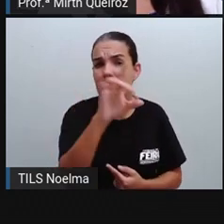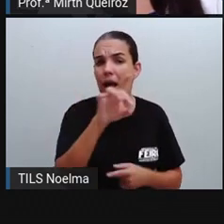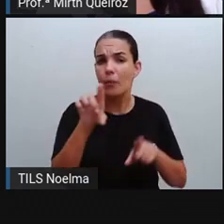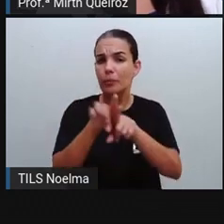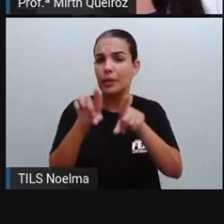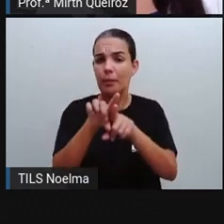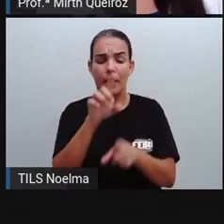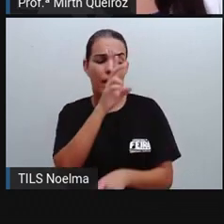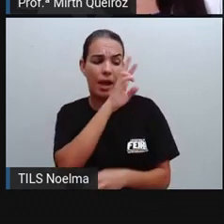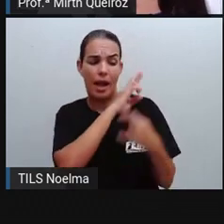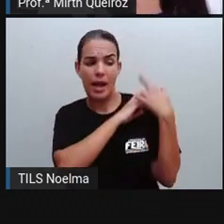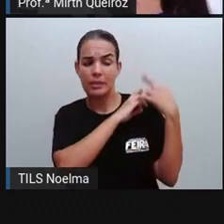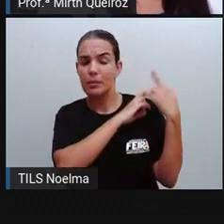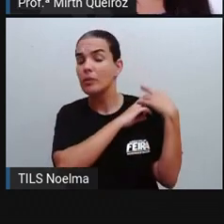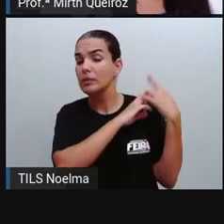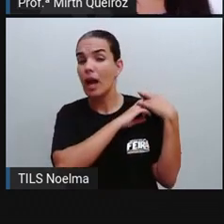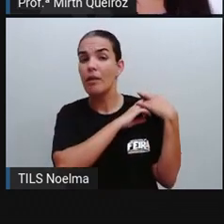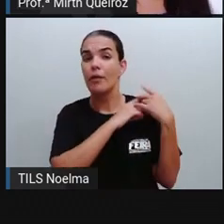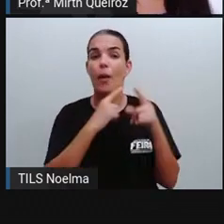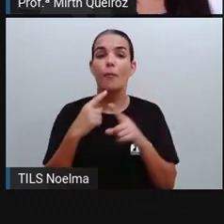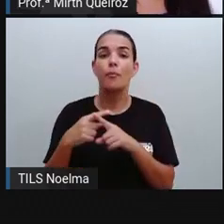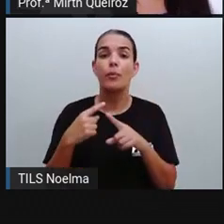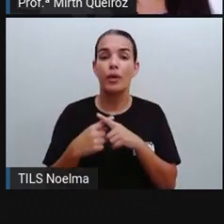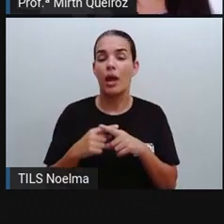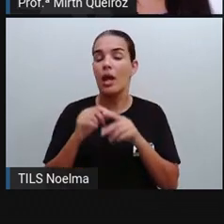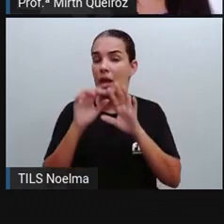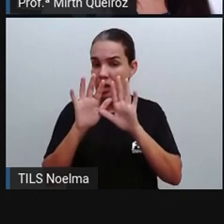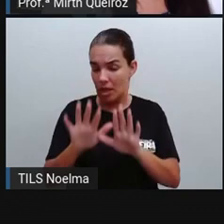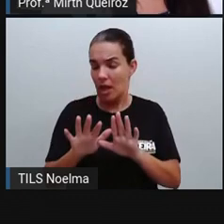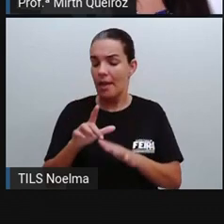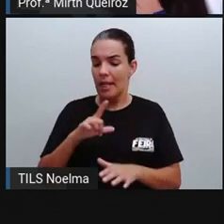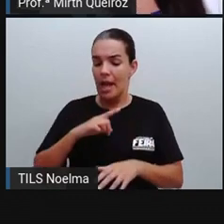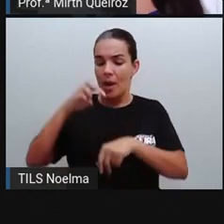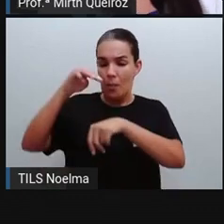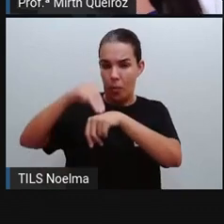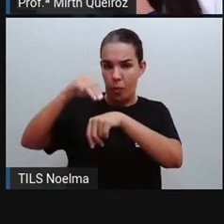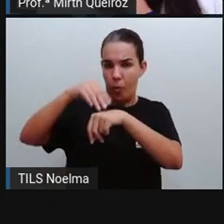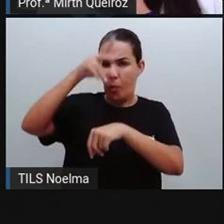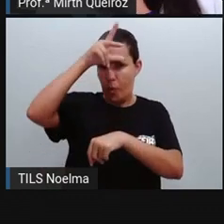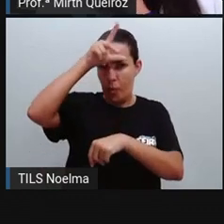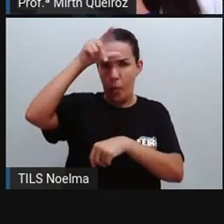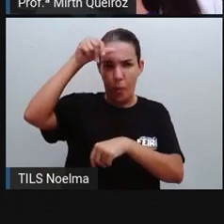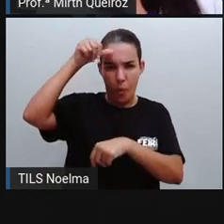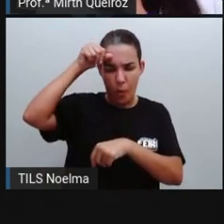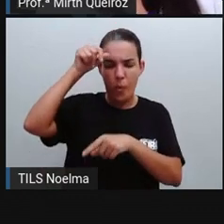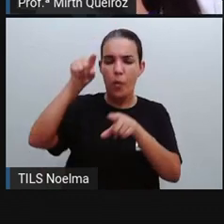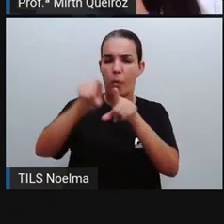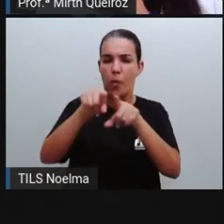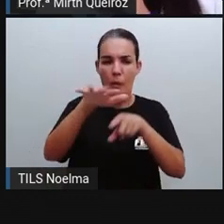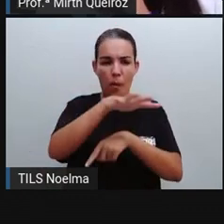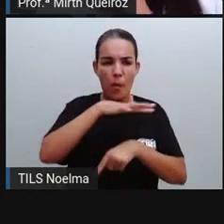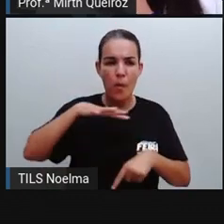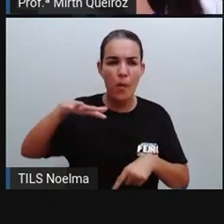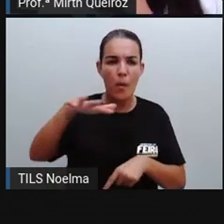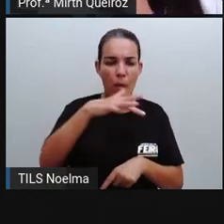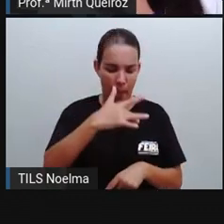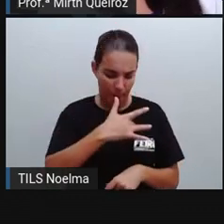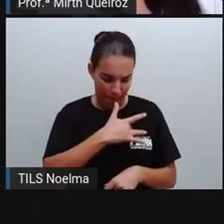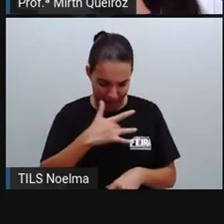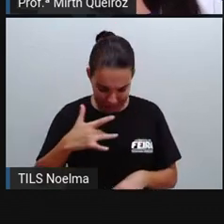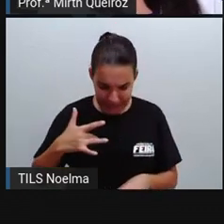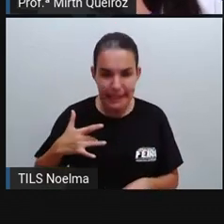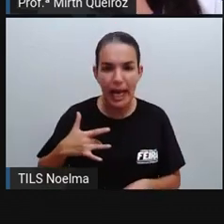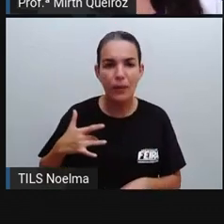Tanto o próprio governo, que neste caso seria o governo municipal, quanto o pessoal da área da saúde que trabalha principalmente com